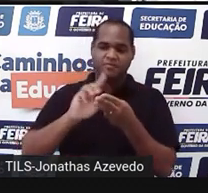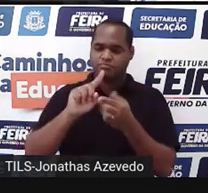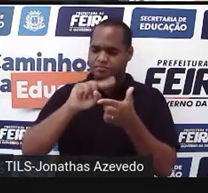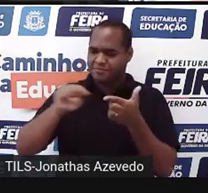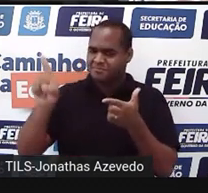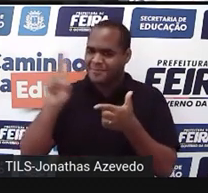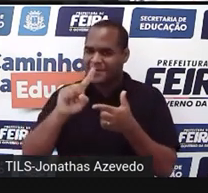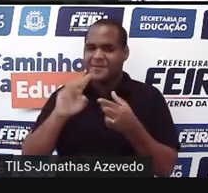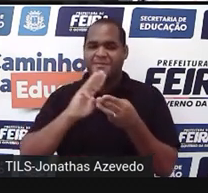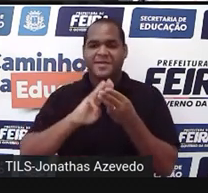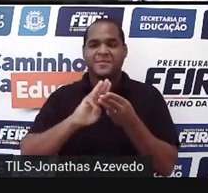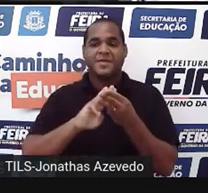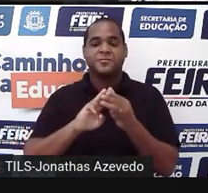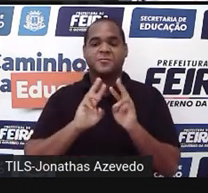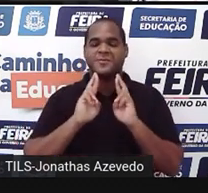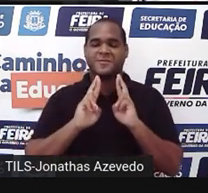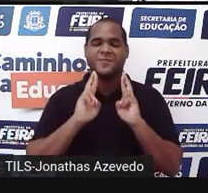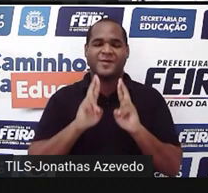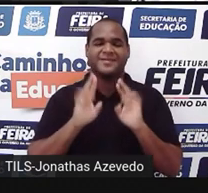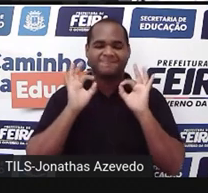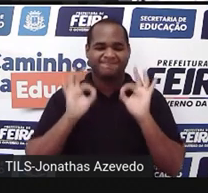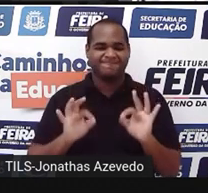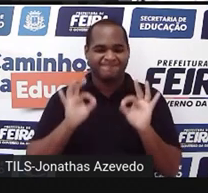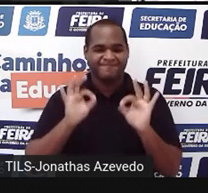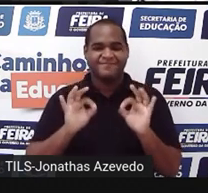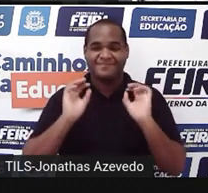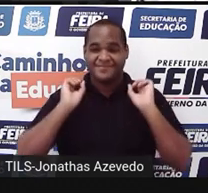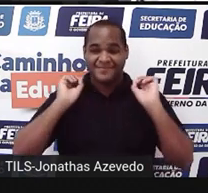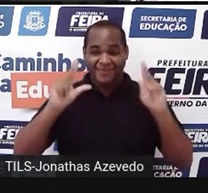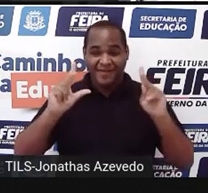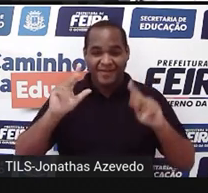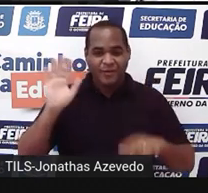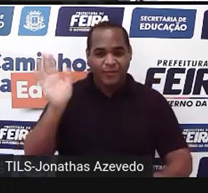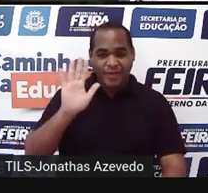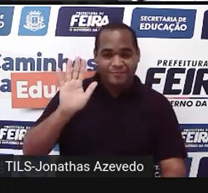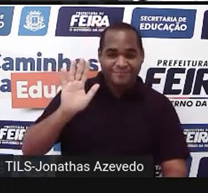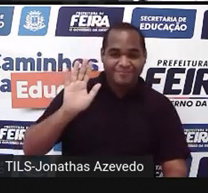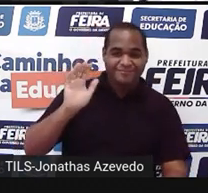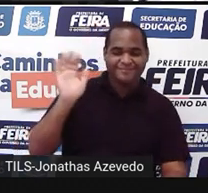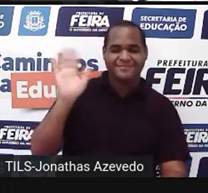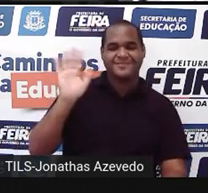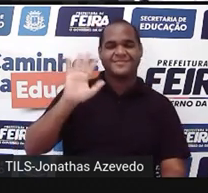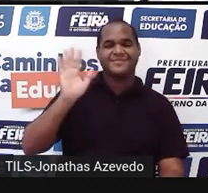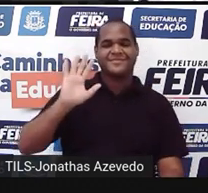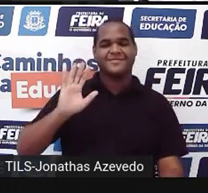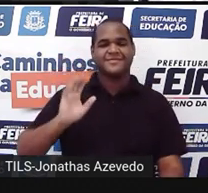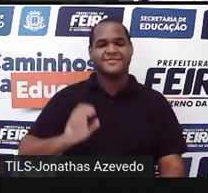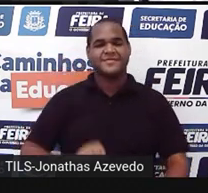problema. Matemática é solução. É isso aí. Até logo. Bye, bye.